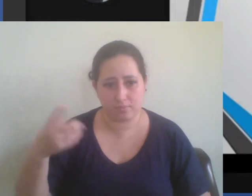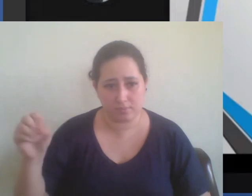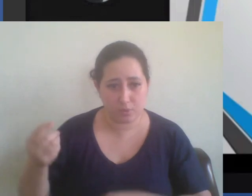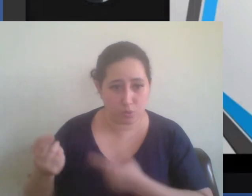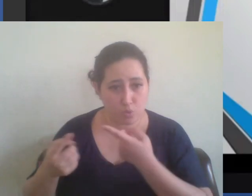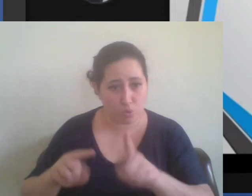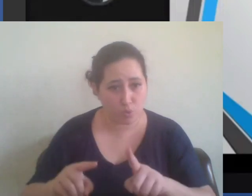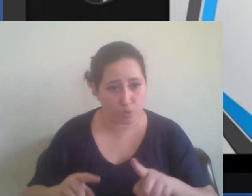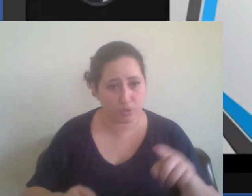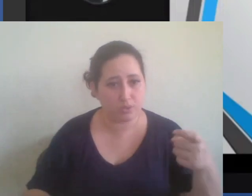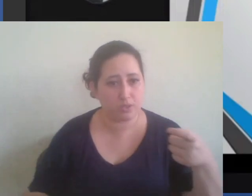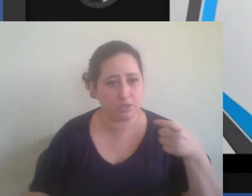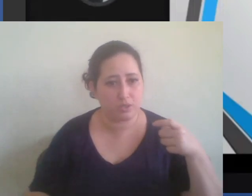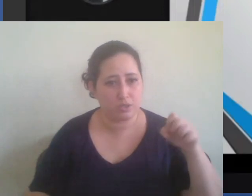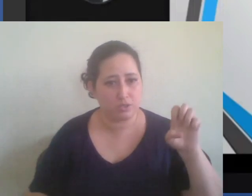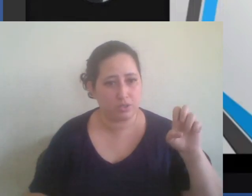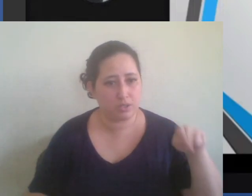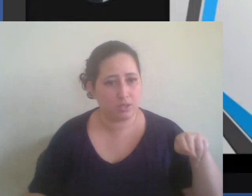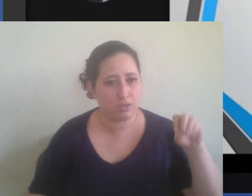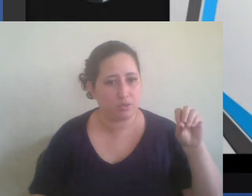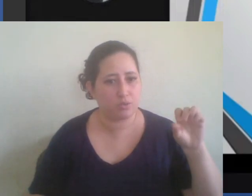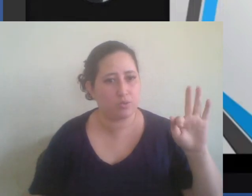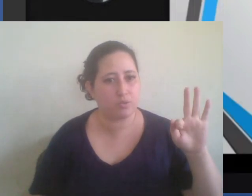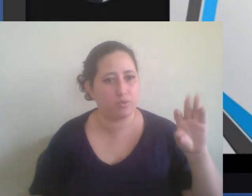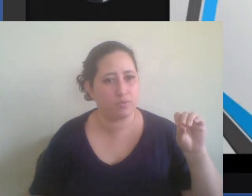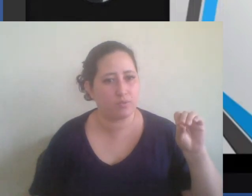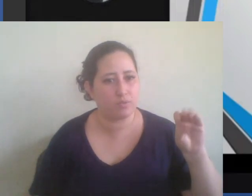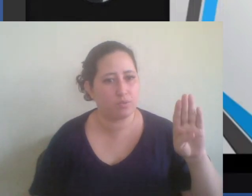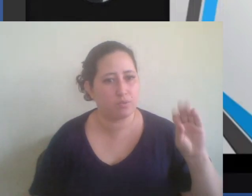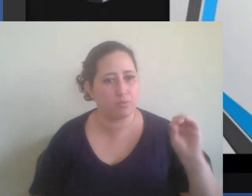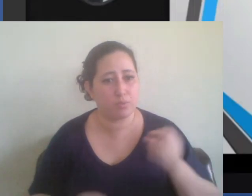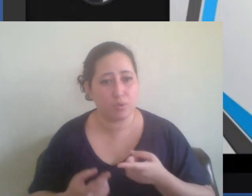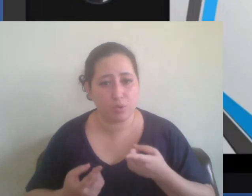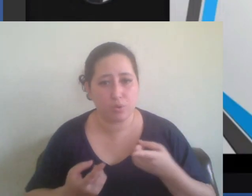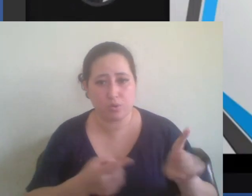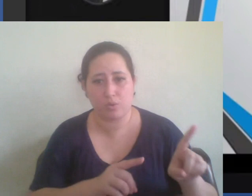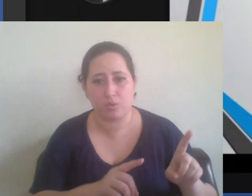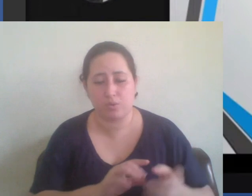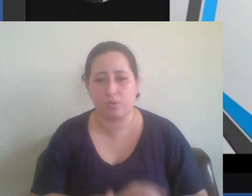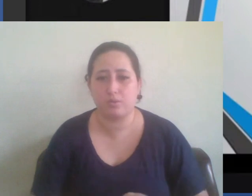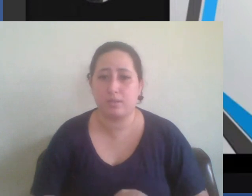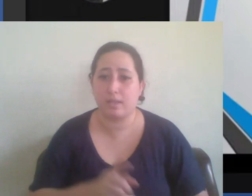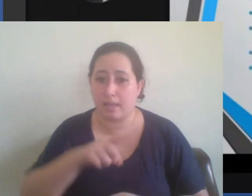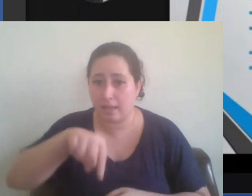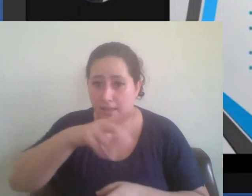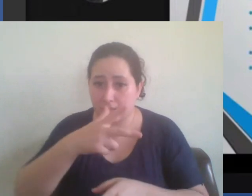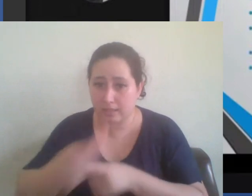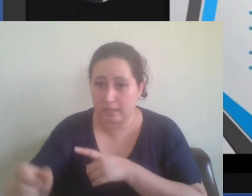não sejam os vitoriosos próximo slide